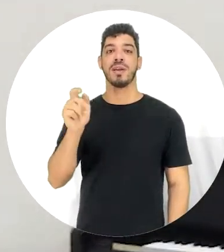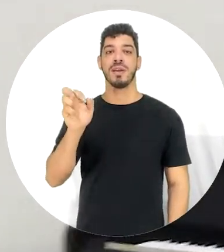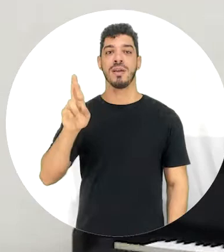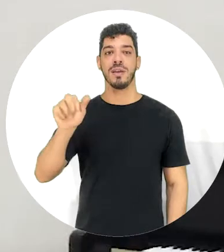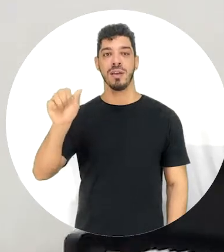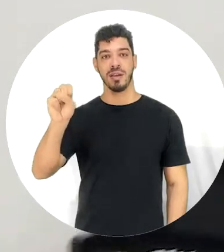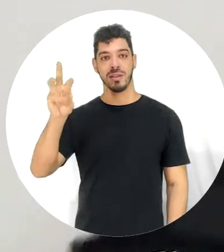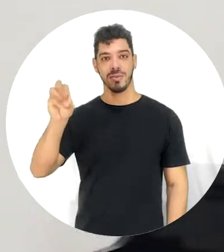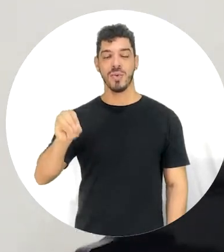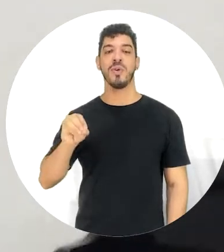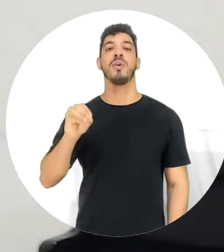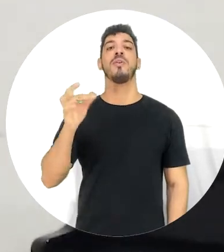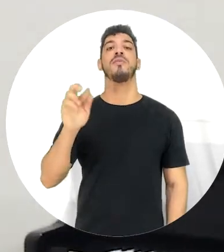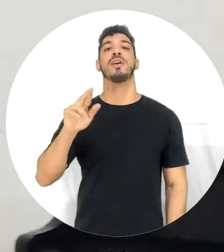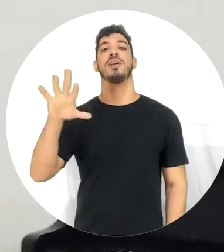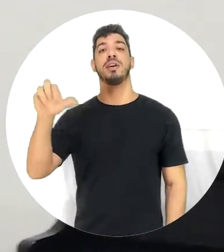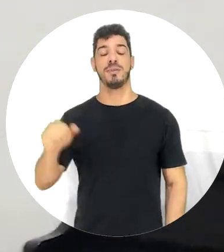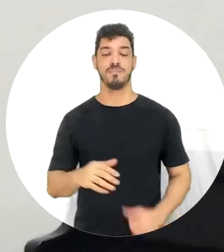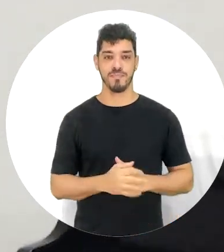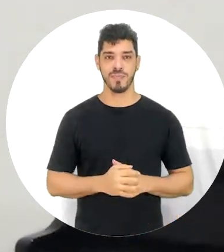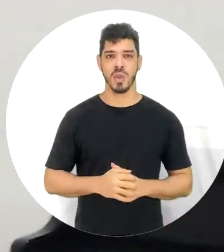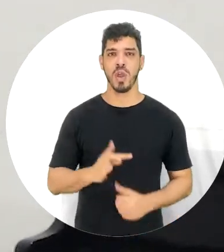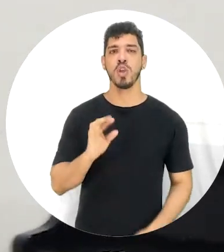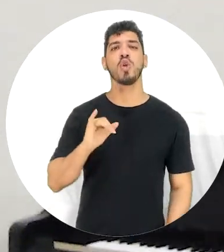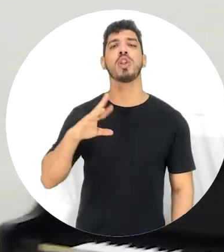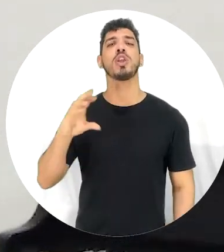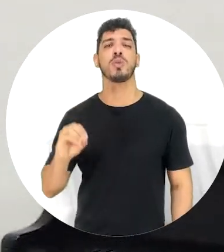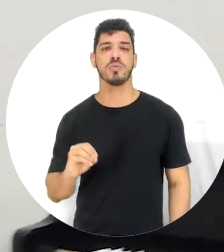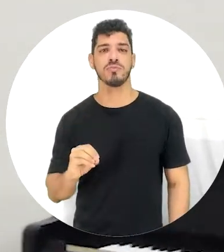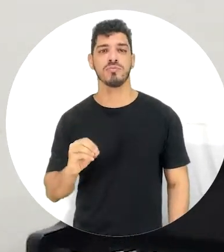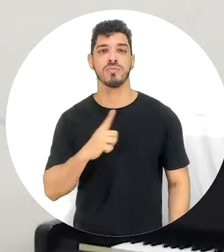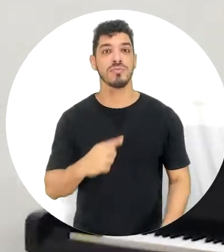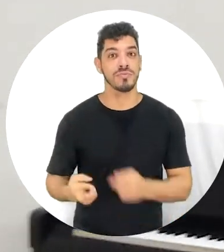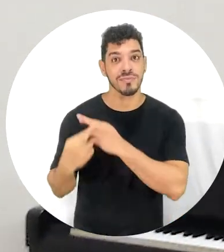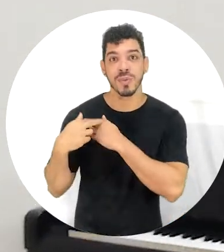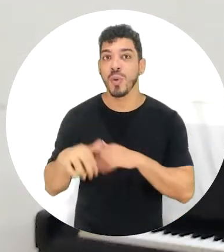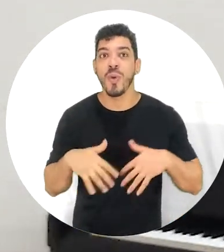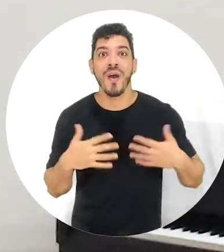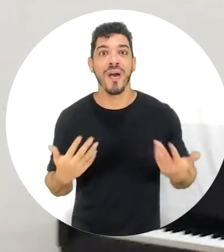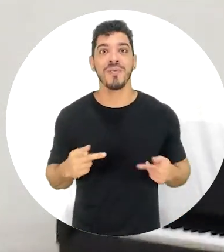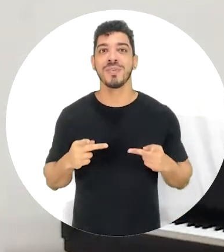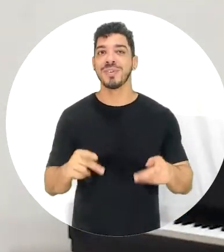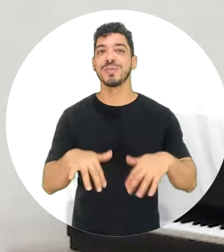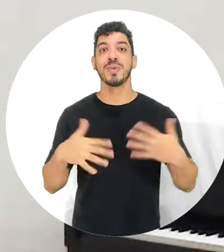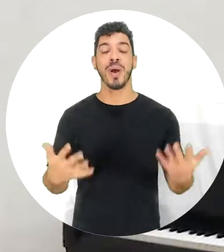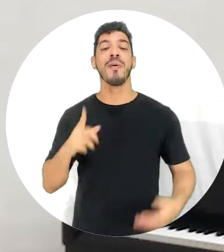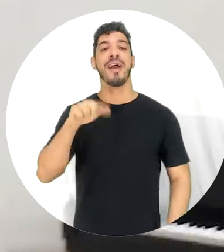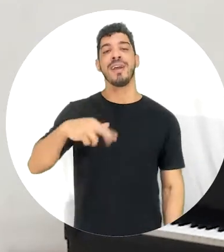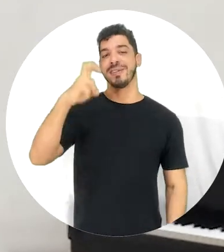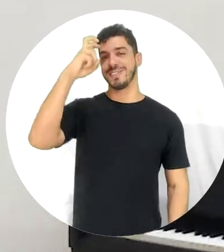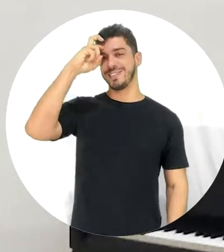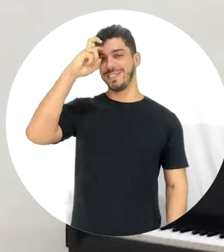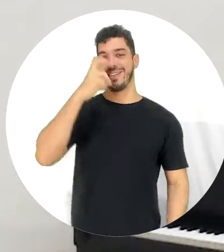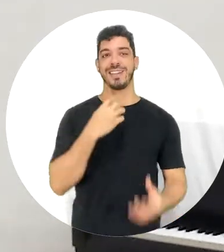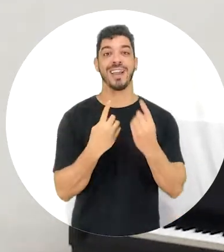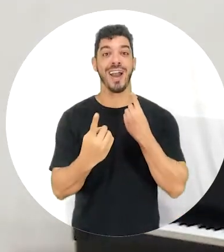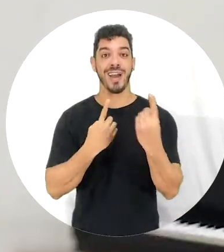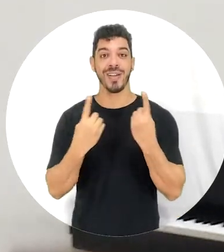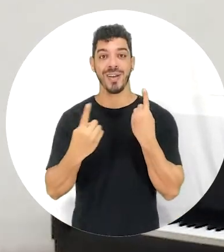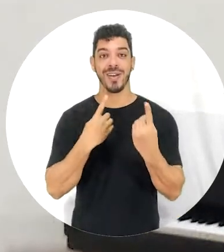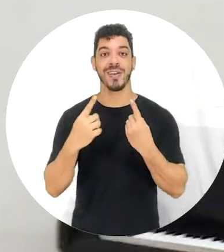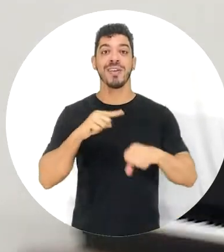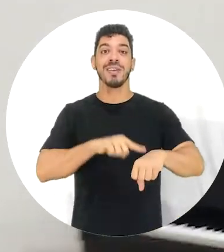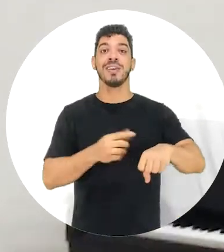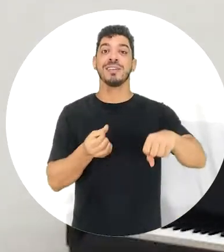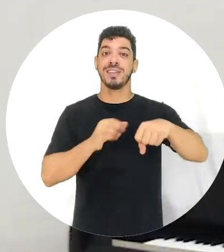Ferreira. E Toninho Borbo, hein? Toninho Borbo vai apresentar mais uma edição do Quintas Dialógicas, às